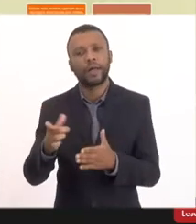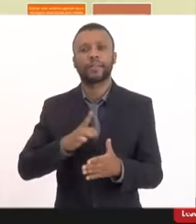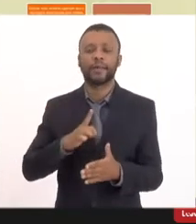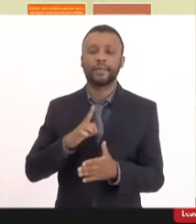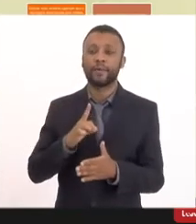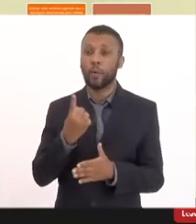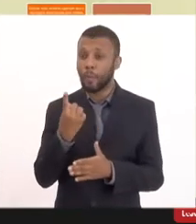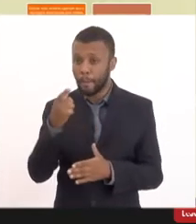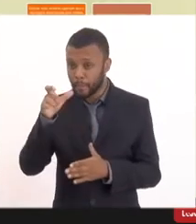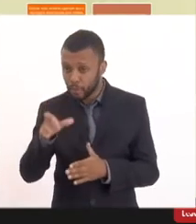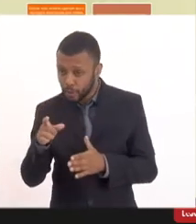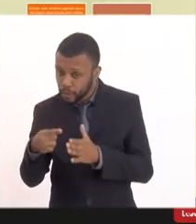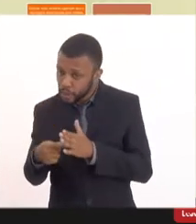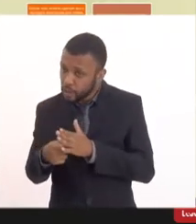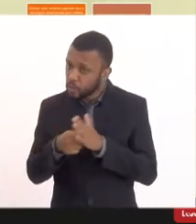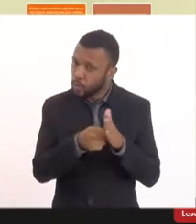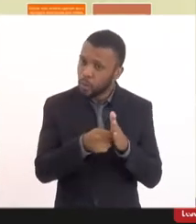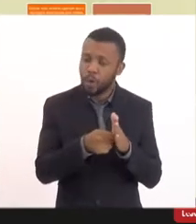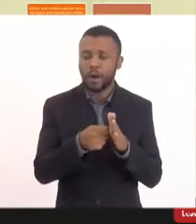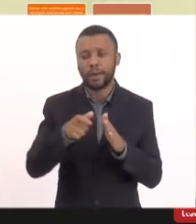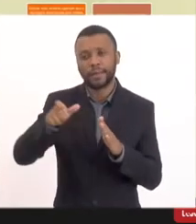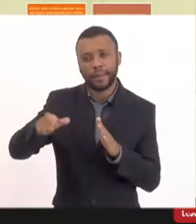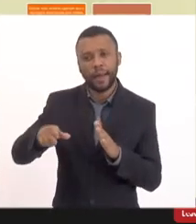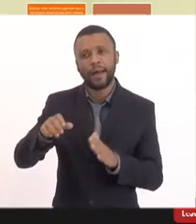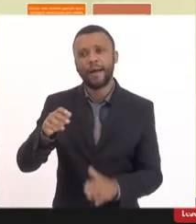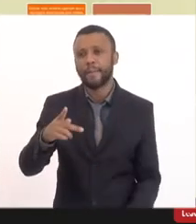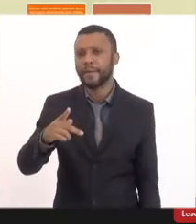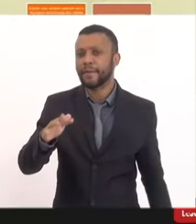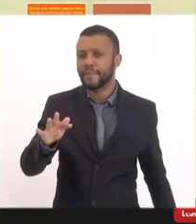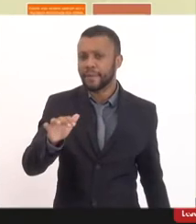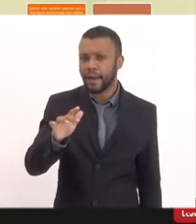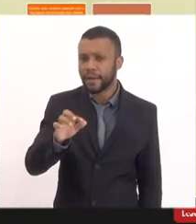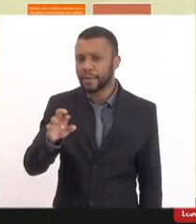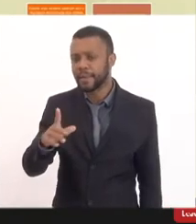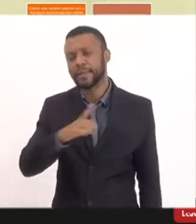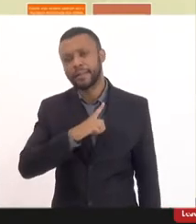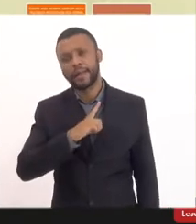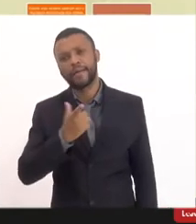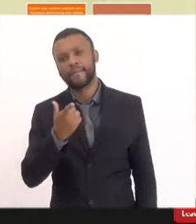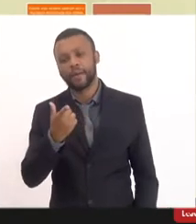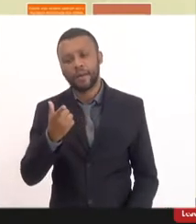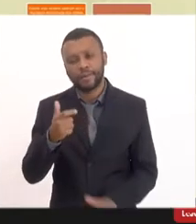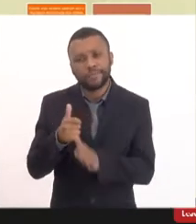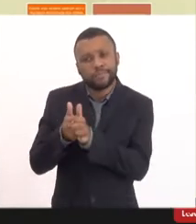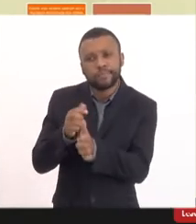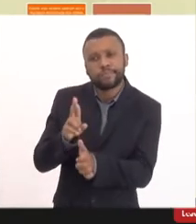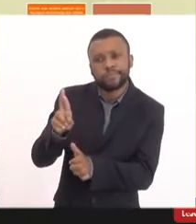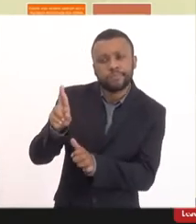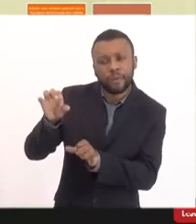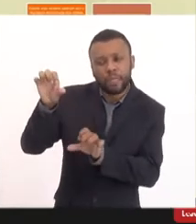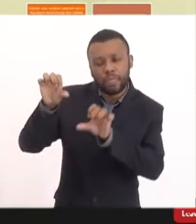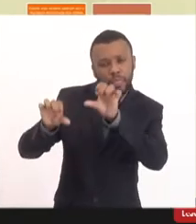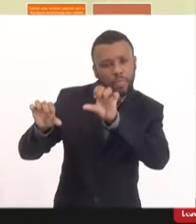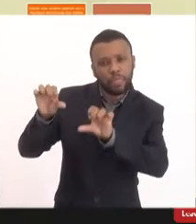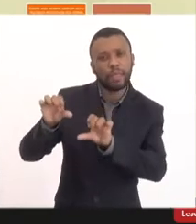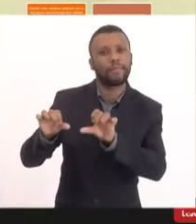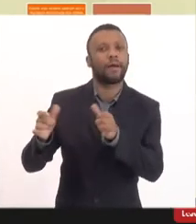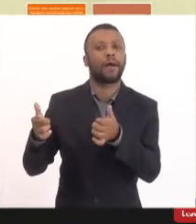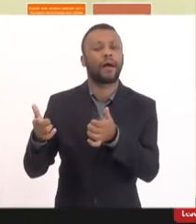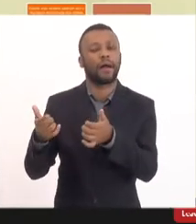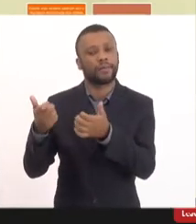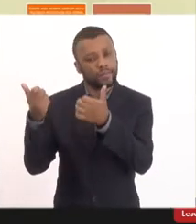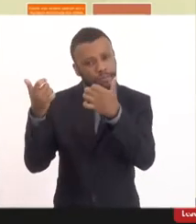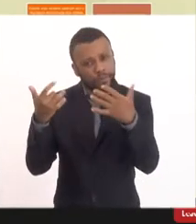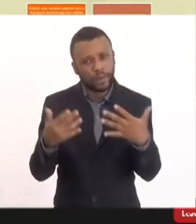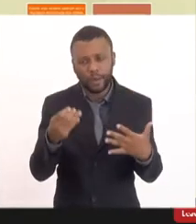denunciou da própria Pfizer conduziu o estudo os ensaios ele mostrou que foi dessegado o grupo controle quer